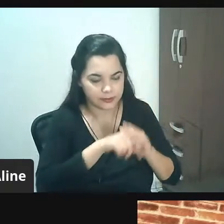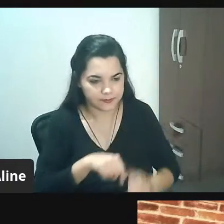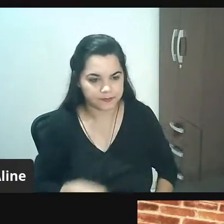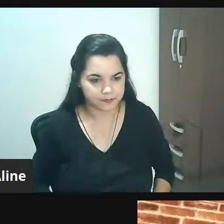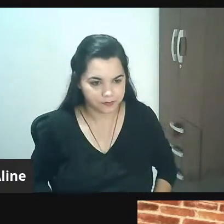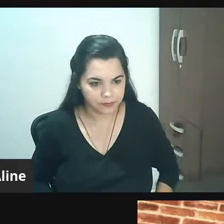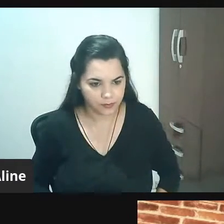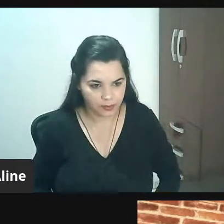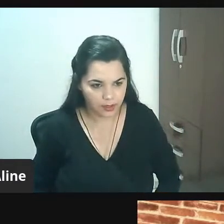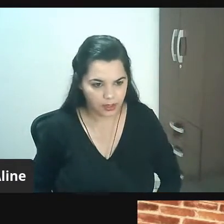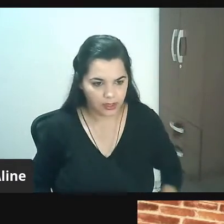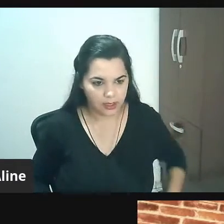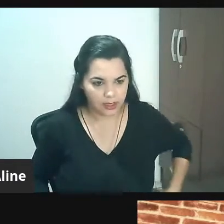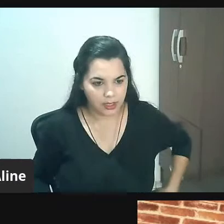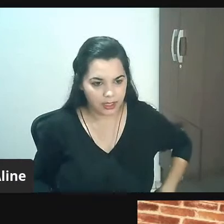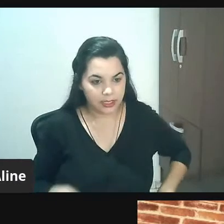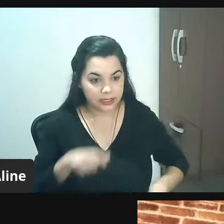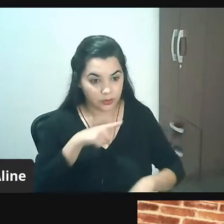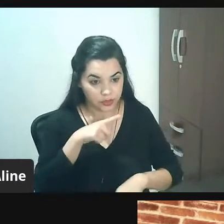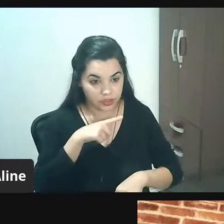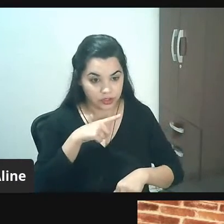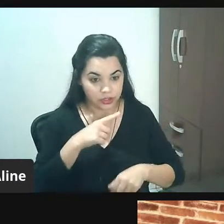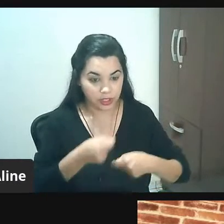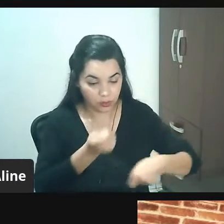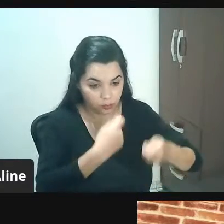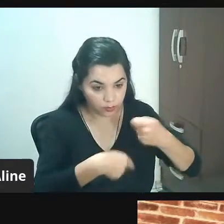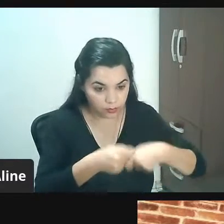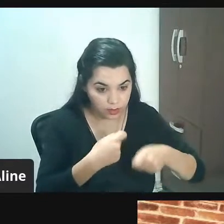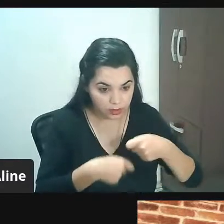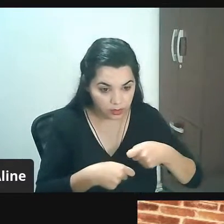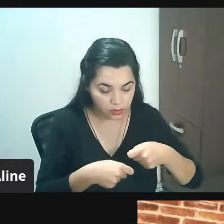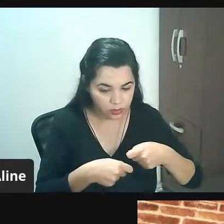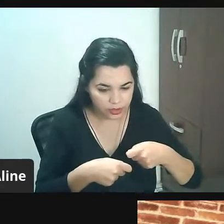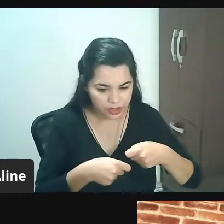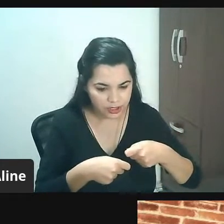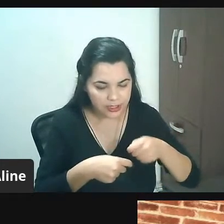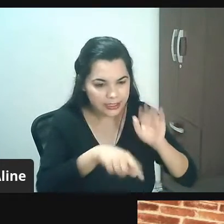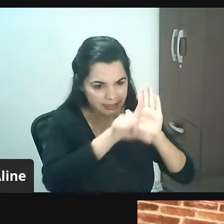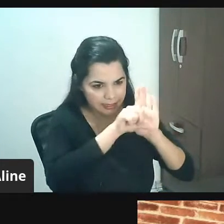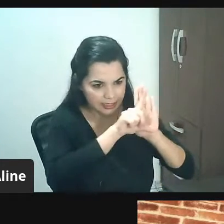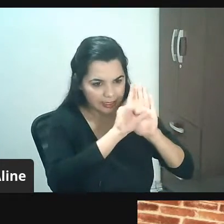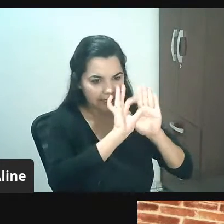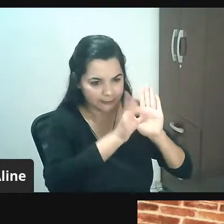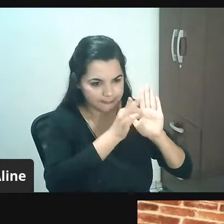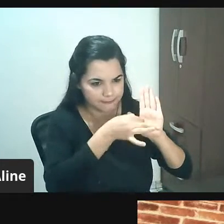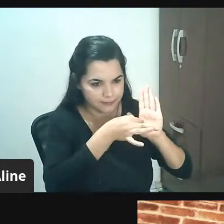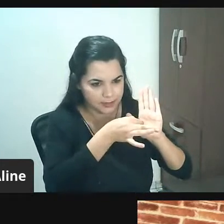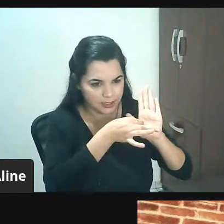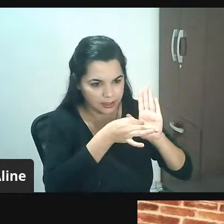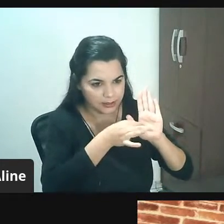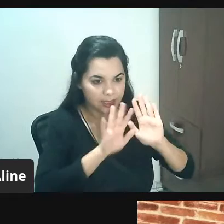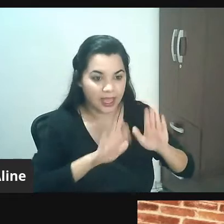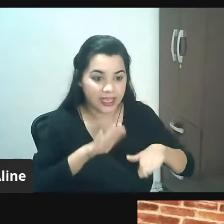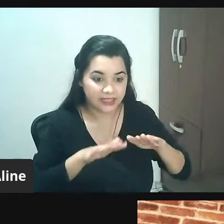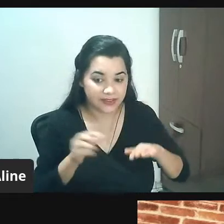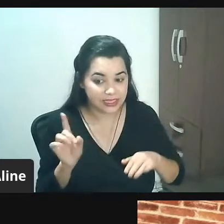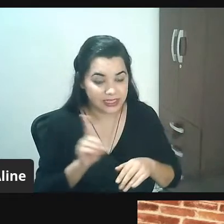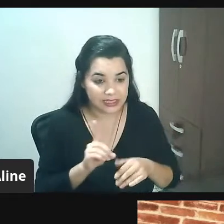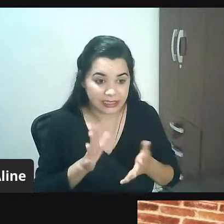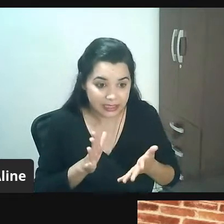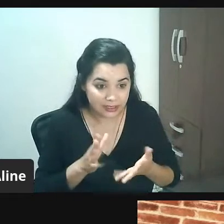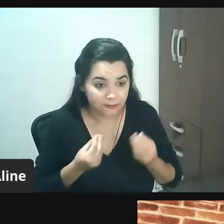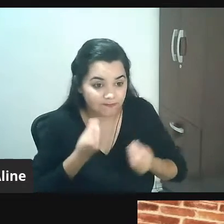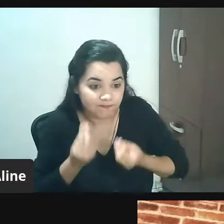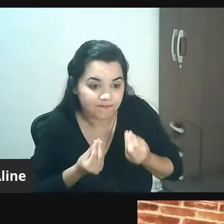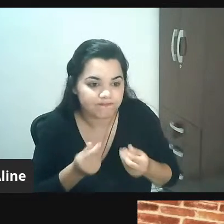a gente tem uma loja pretendemos fazer A, B e C está dentro da lei está beleza não por que não pode tem como